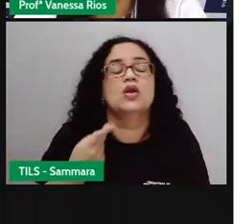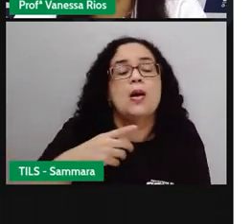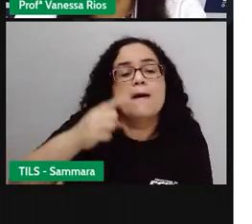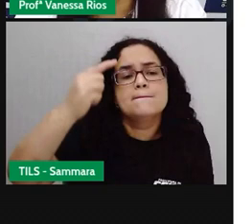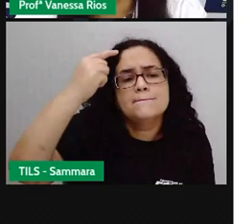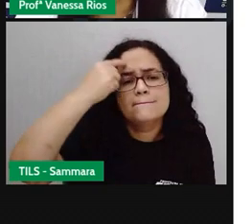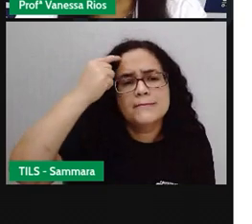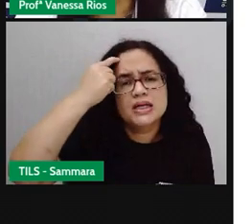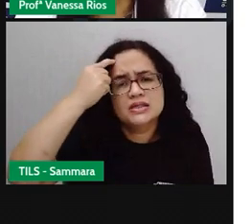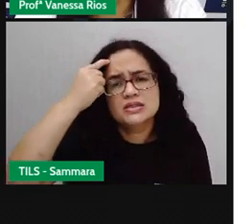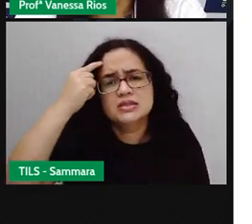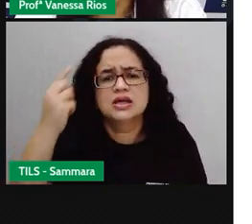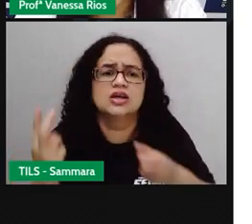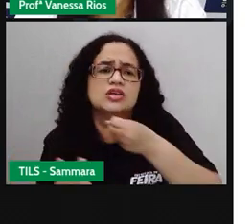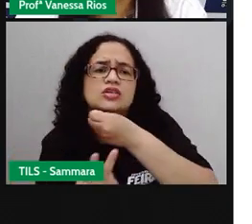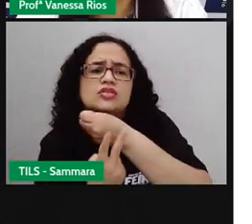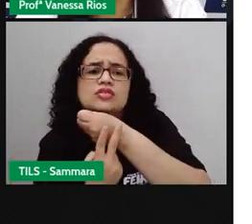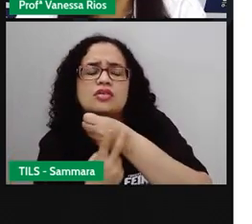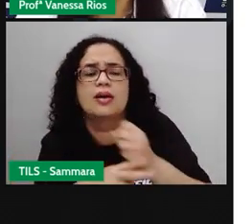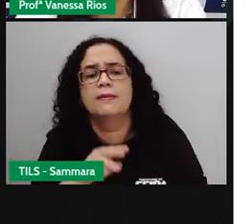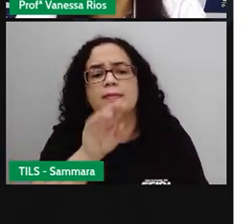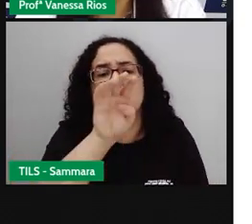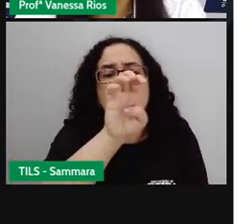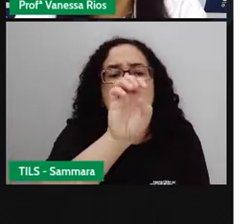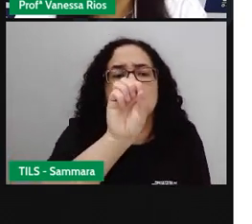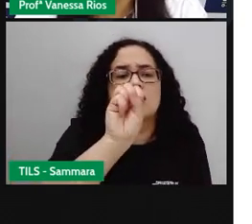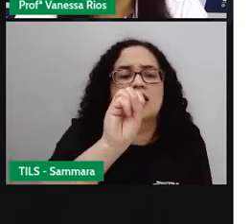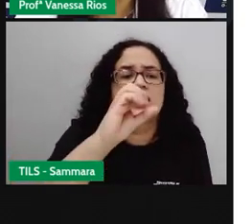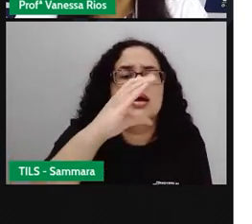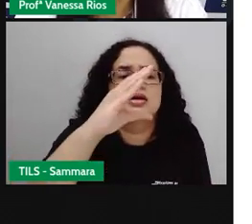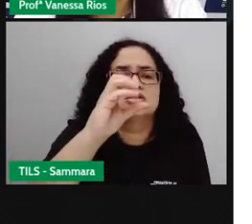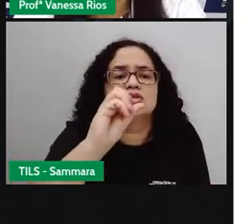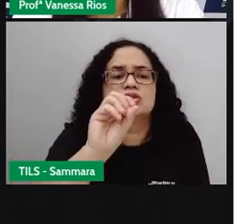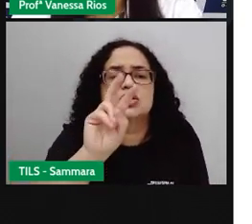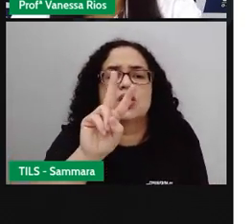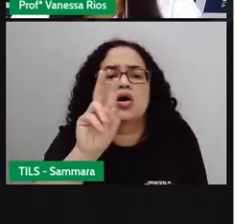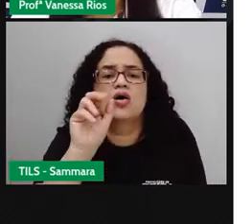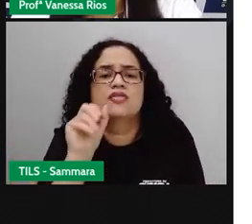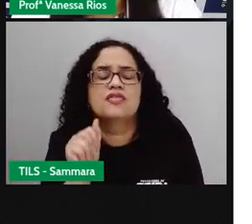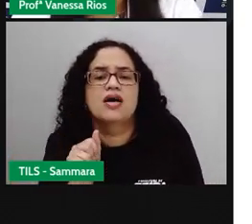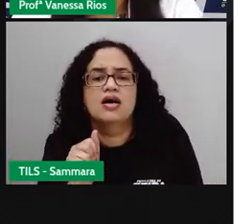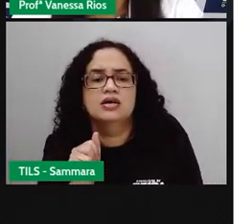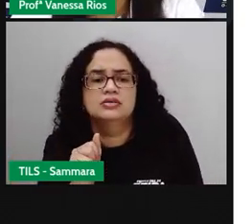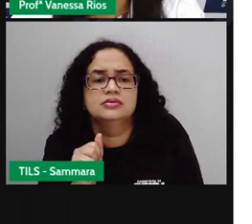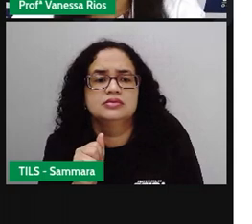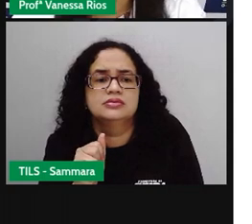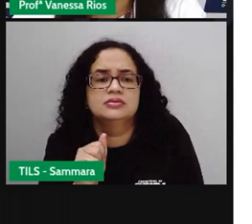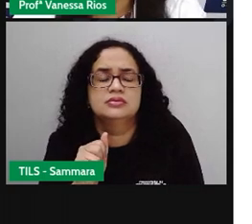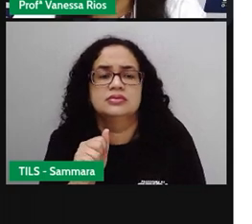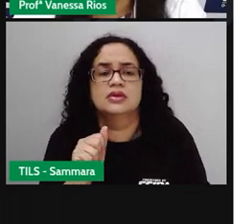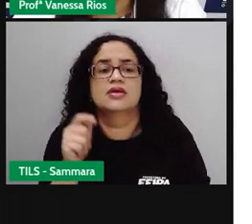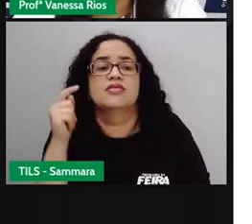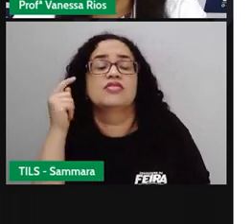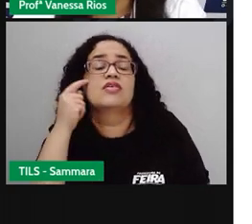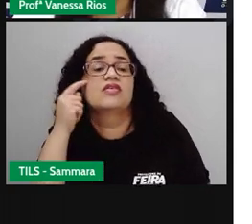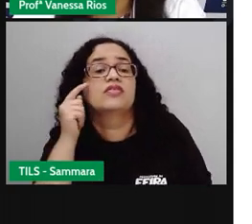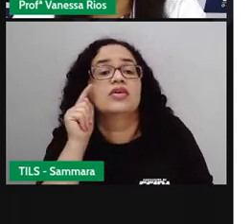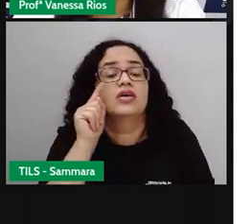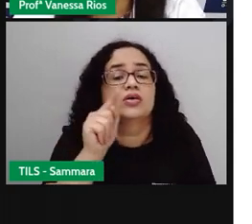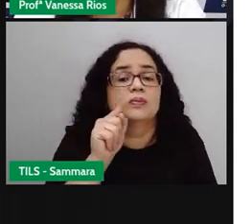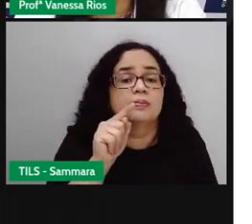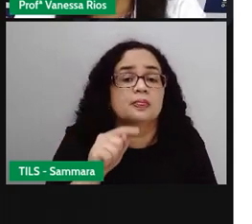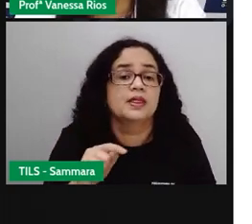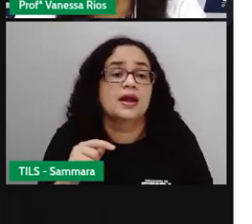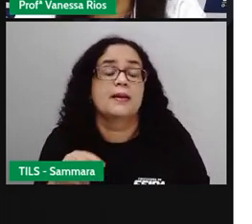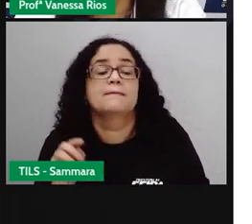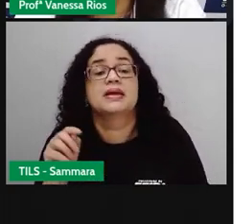pensa aí no verbo escova, tá ouvindo? Ela escova. A gente está se referindo a uma